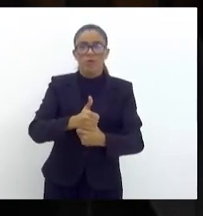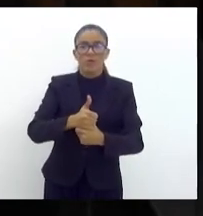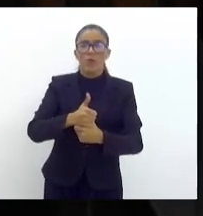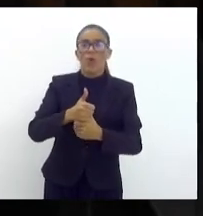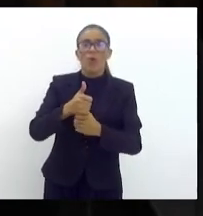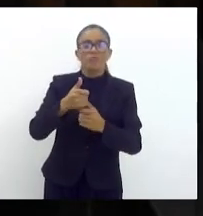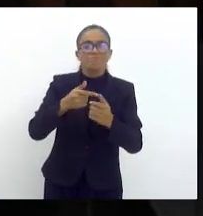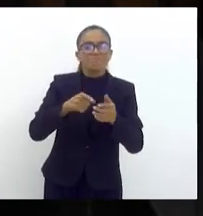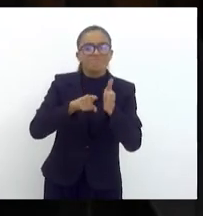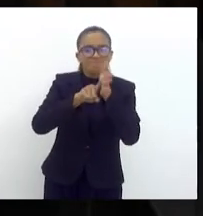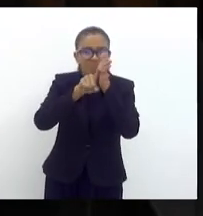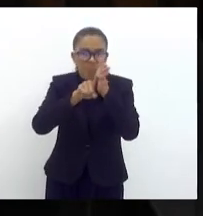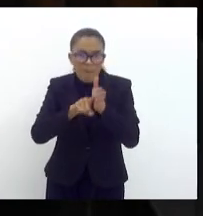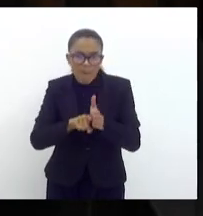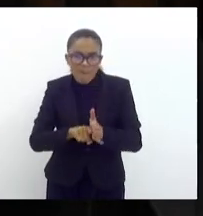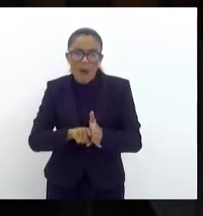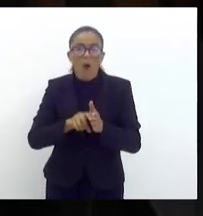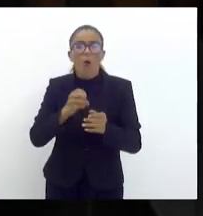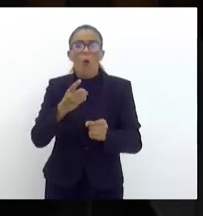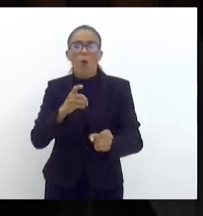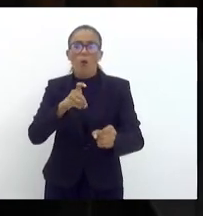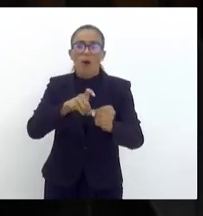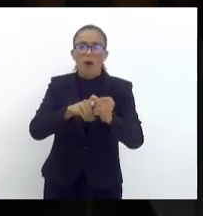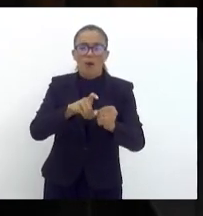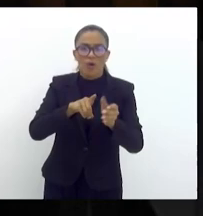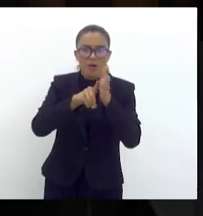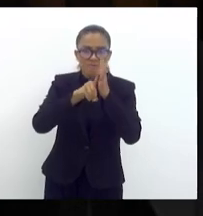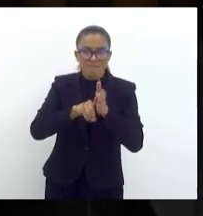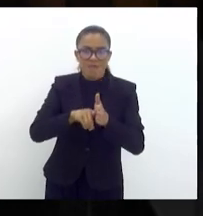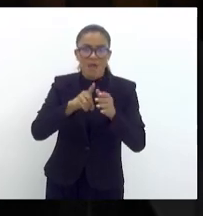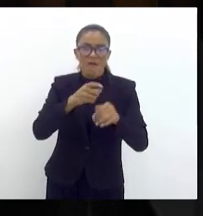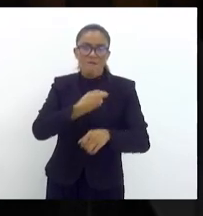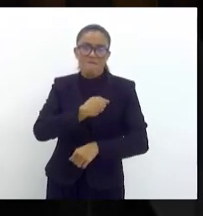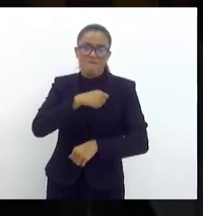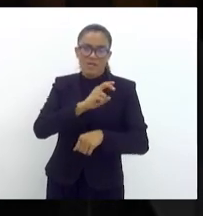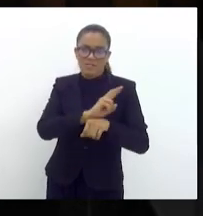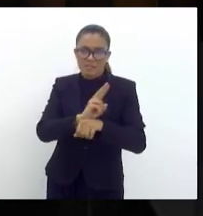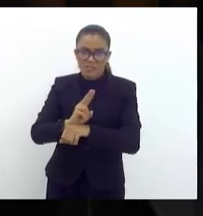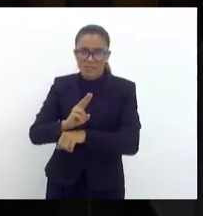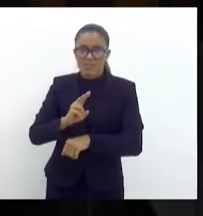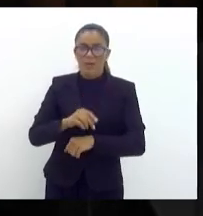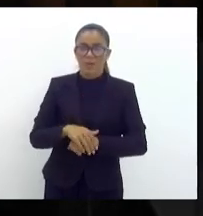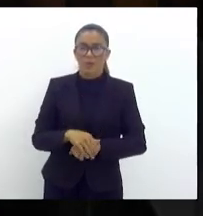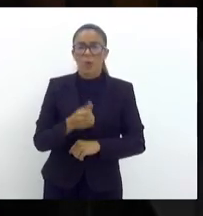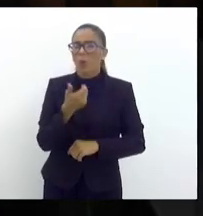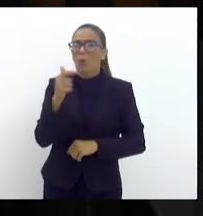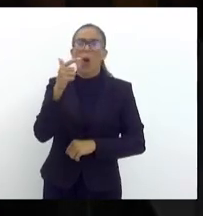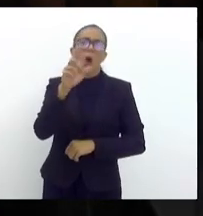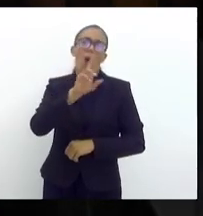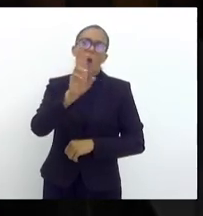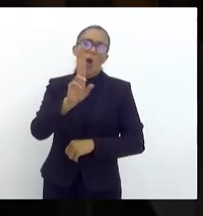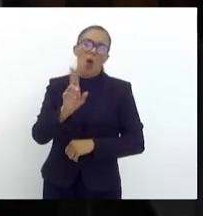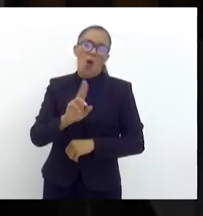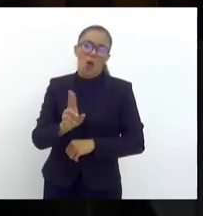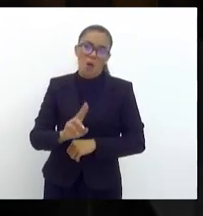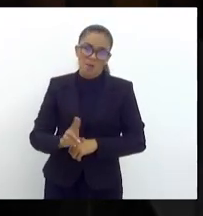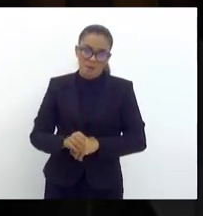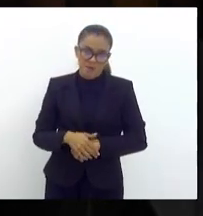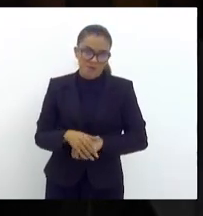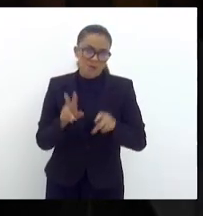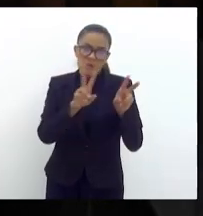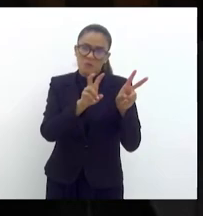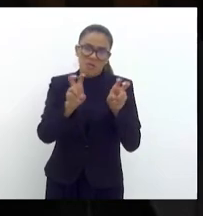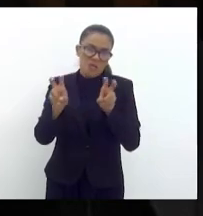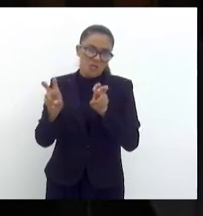fiscal ou âncora fiscal ou qualquer outro nome, o título que a